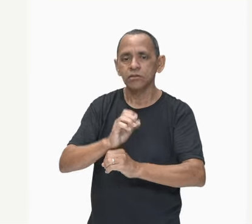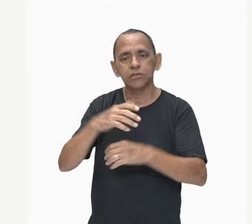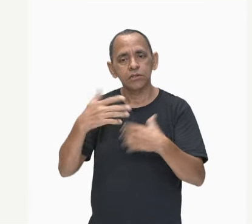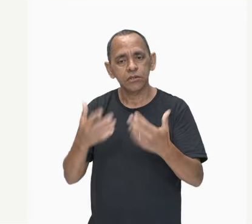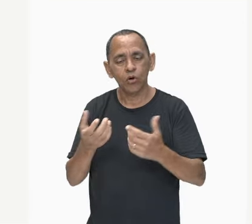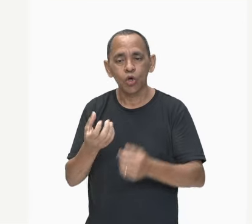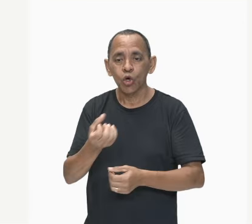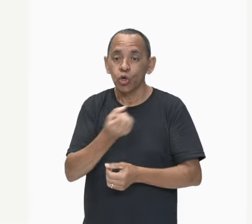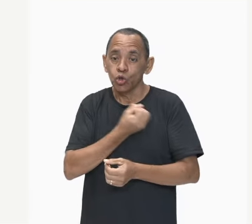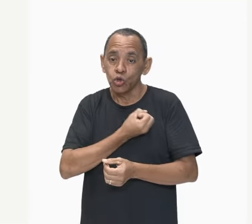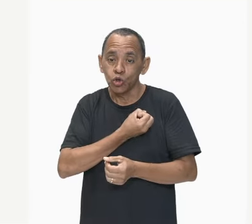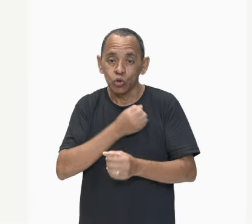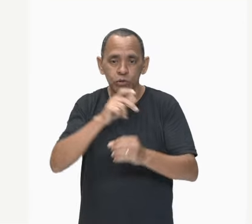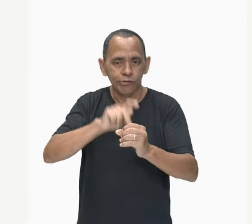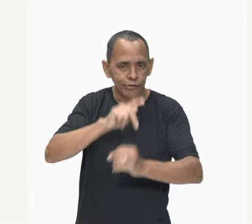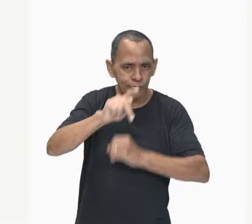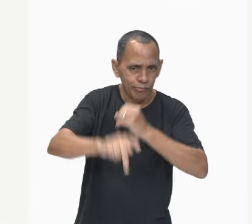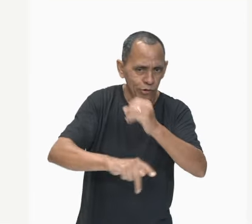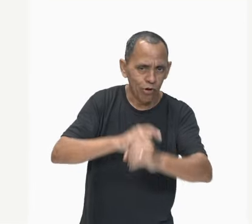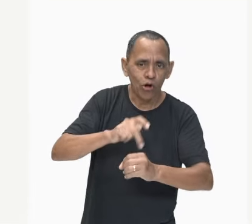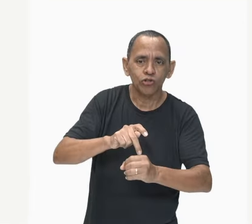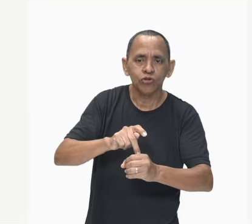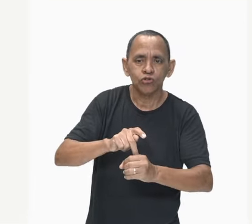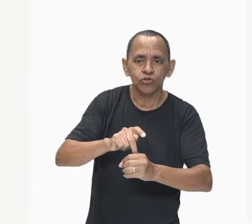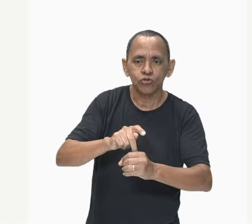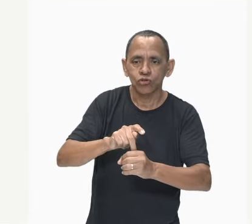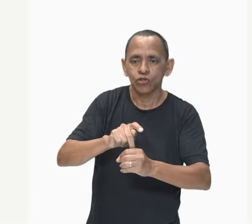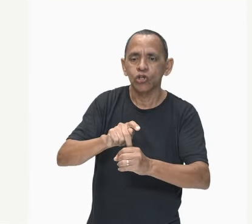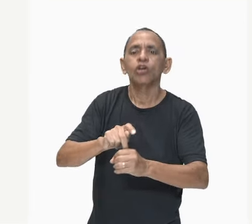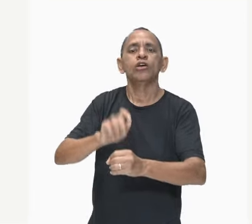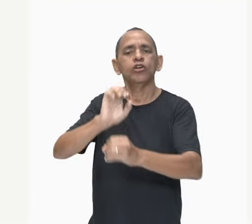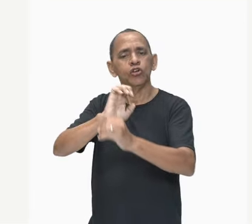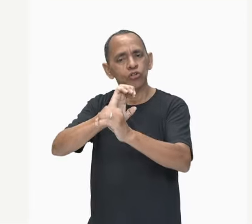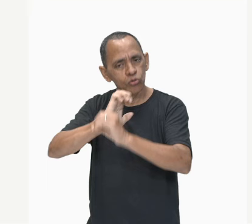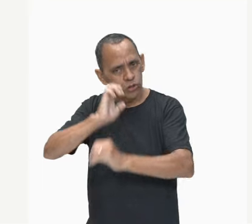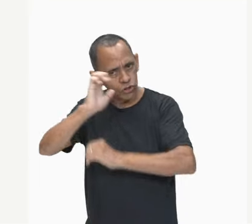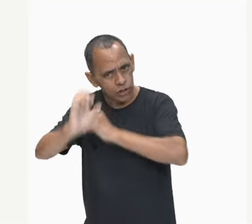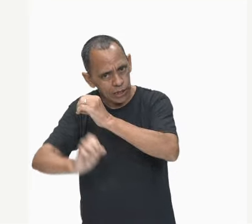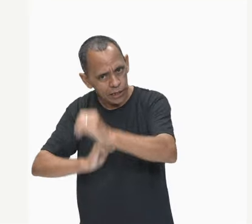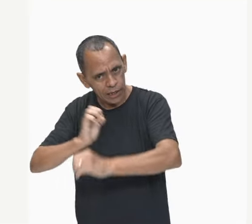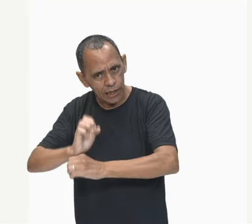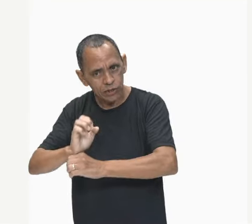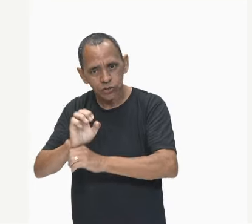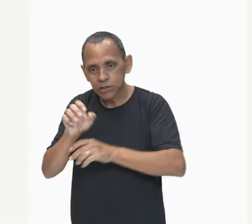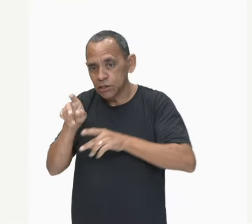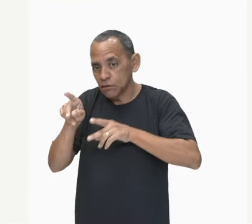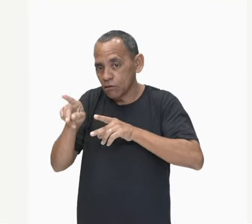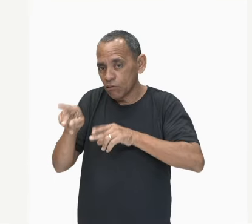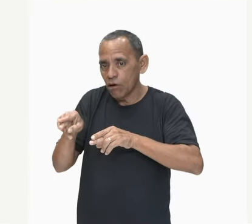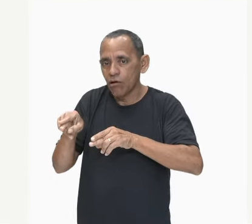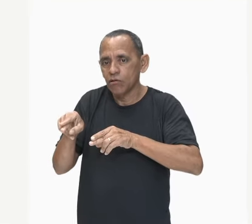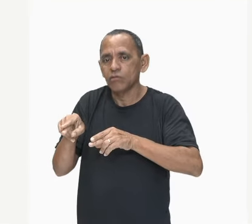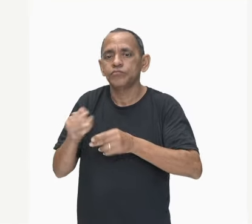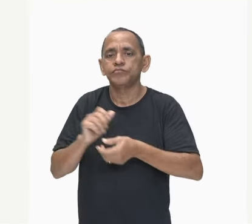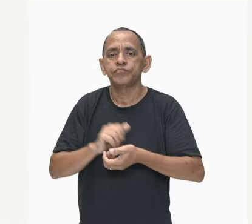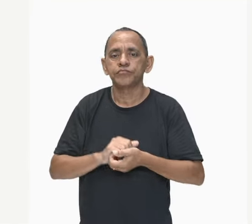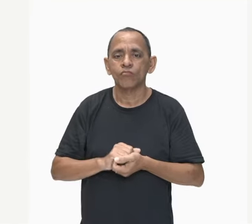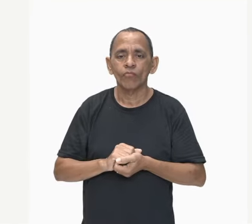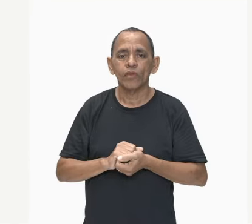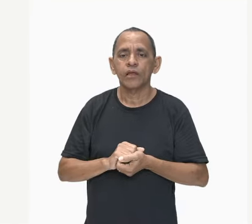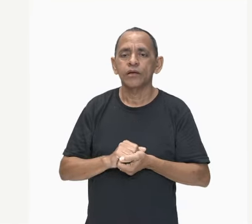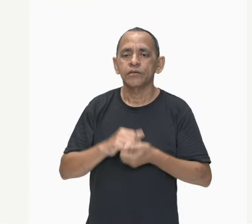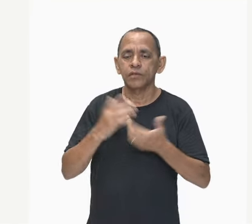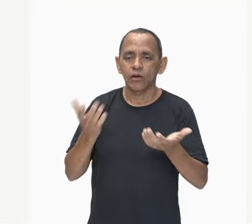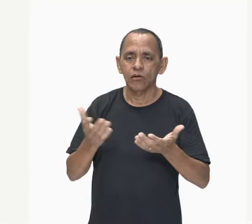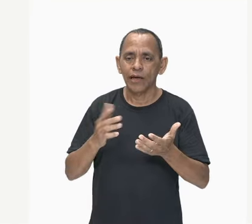Corpo positivo, número de prótons maior que o número de elétrons. E significa dizer que